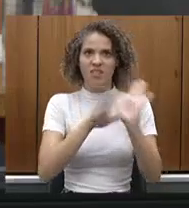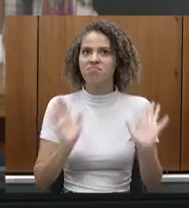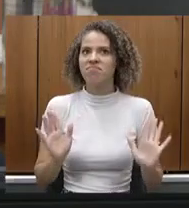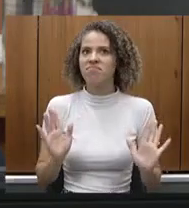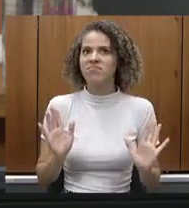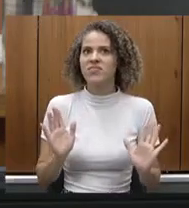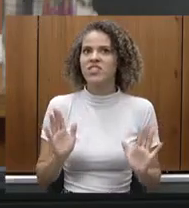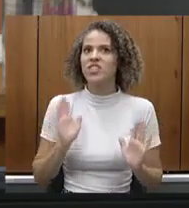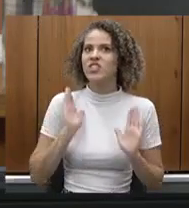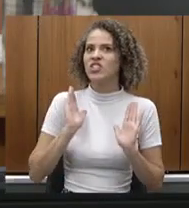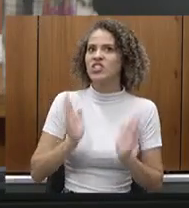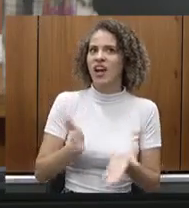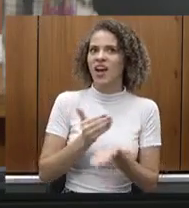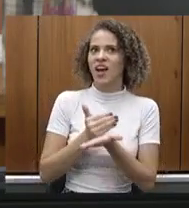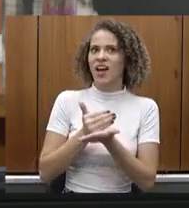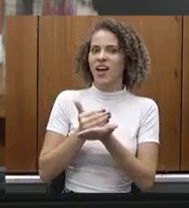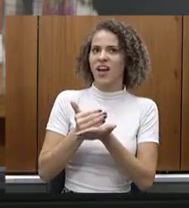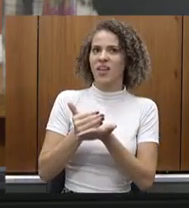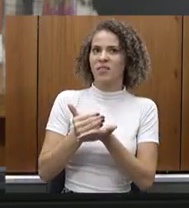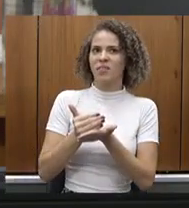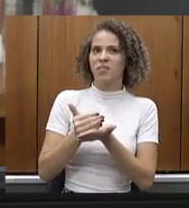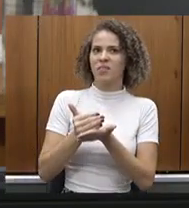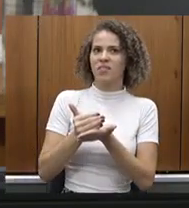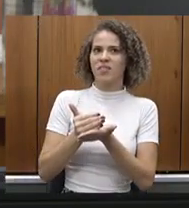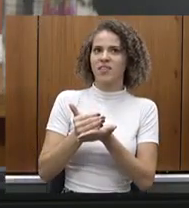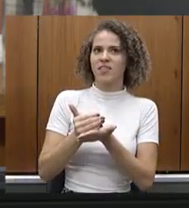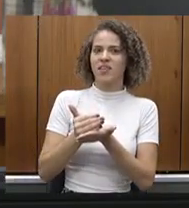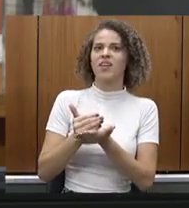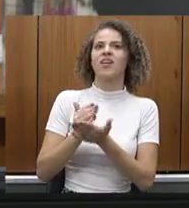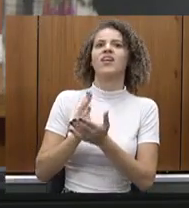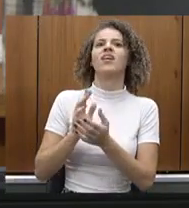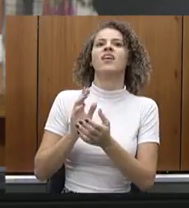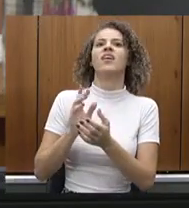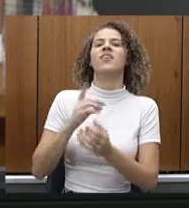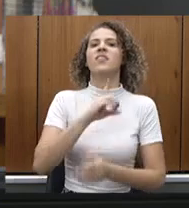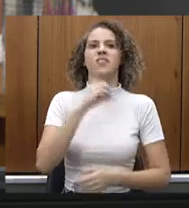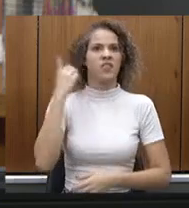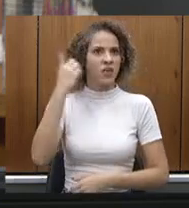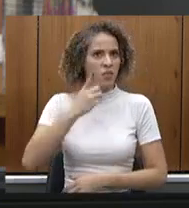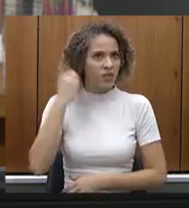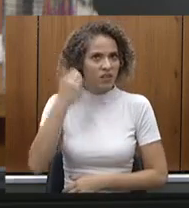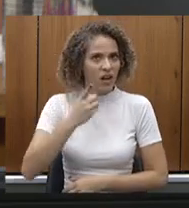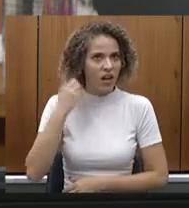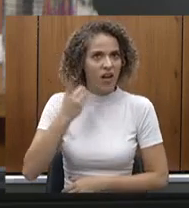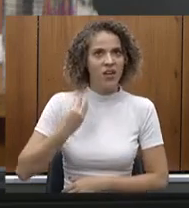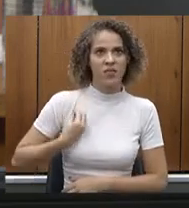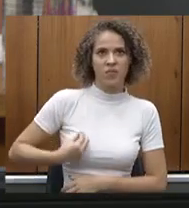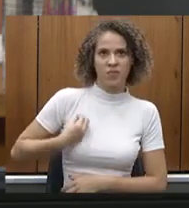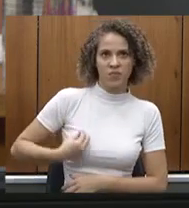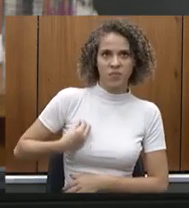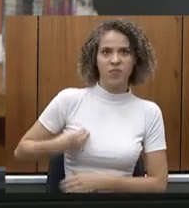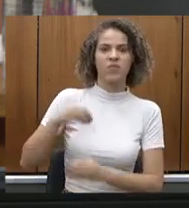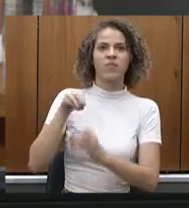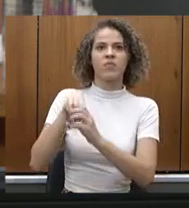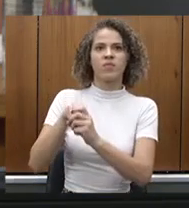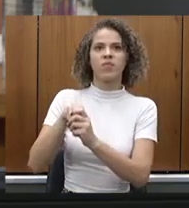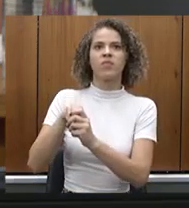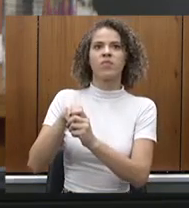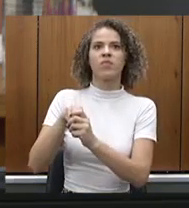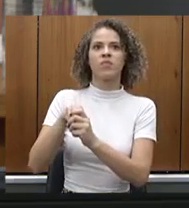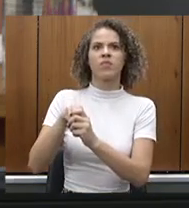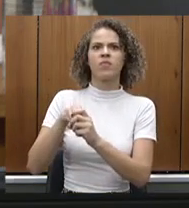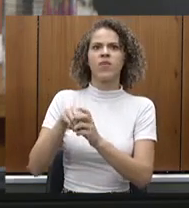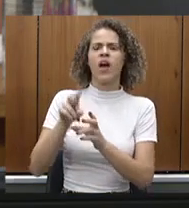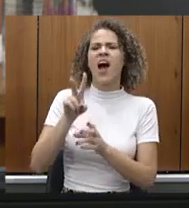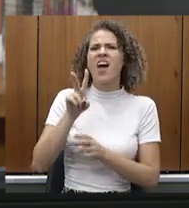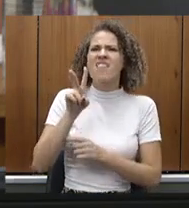Aí, deputada Celise, presidente e deputado Jean Freire que estão presentes, nós vamos mostrar agora um breve